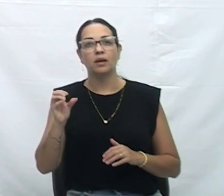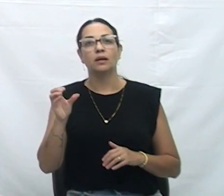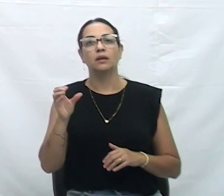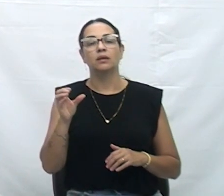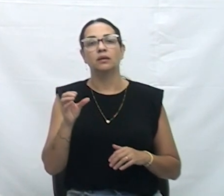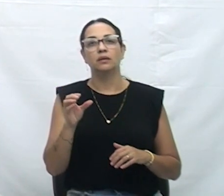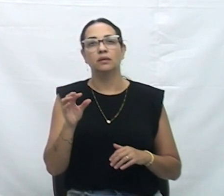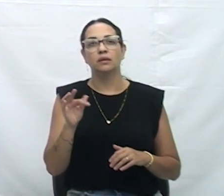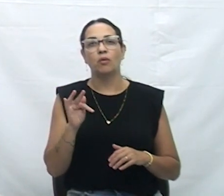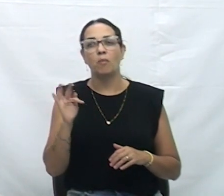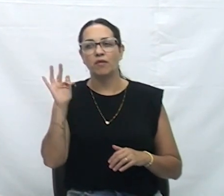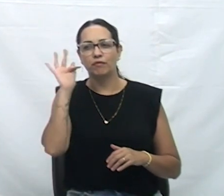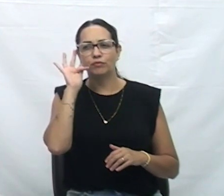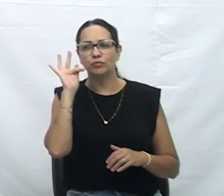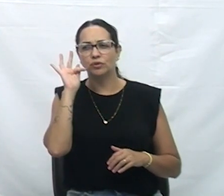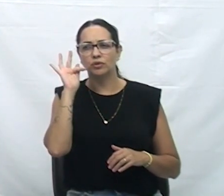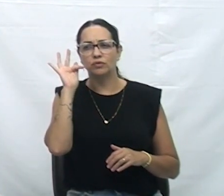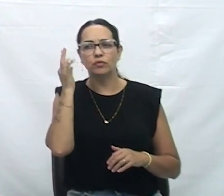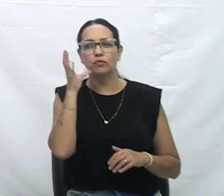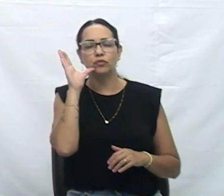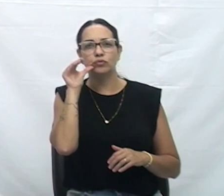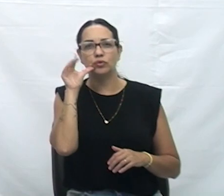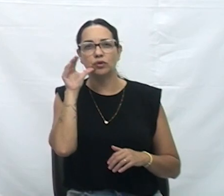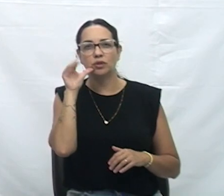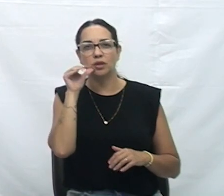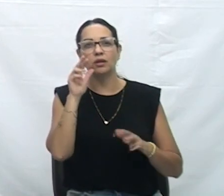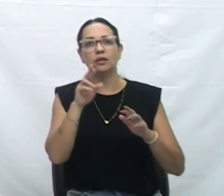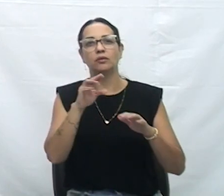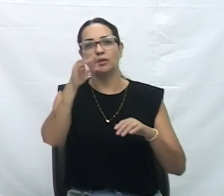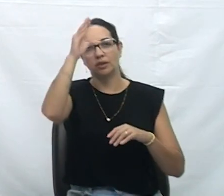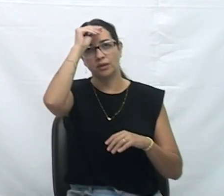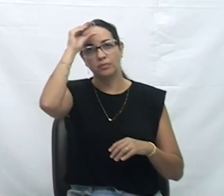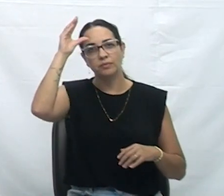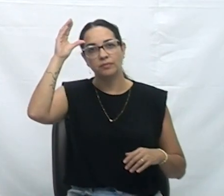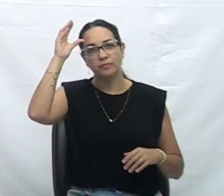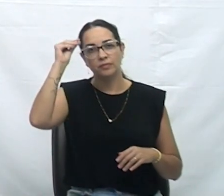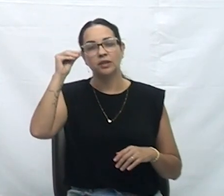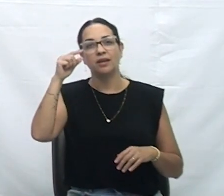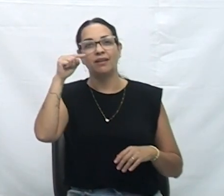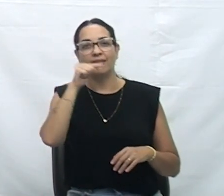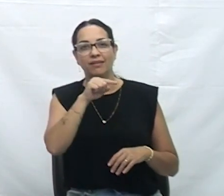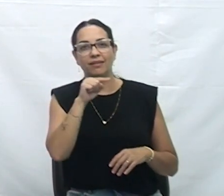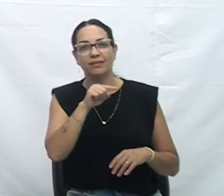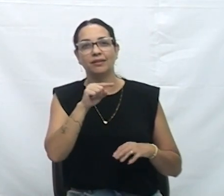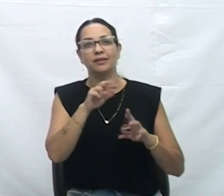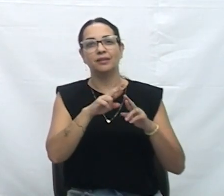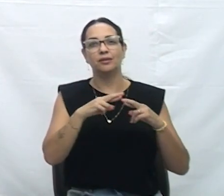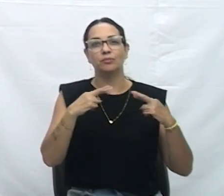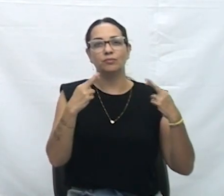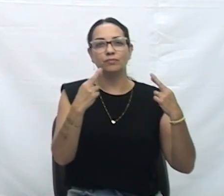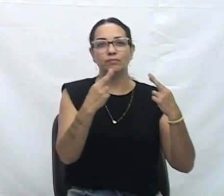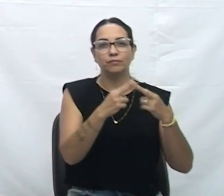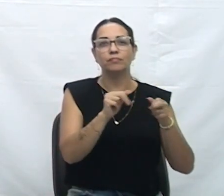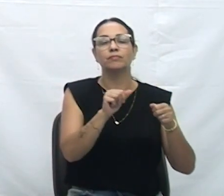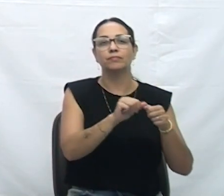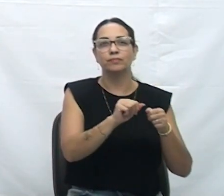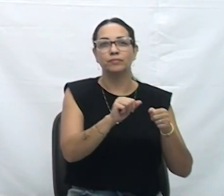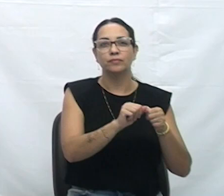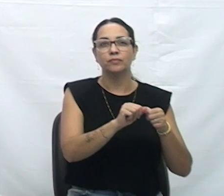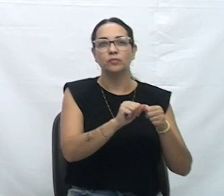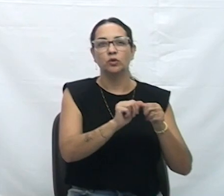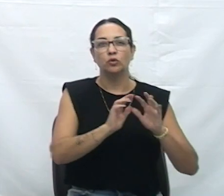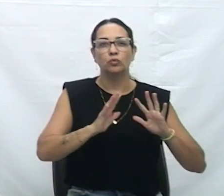prefeitura, que ela fez toda a reunião com todos os outros funcionários de todas as secretarias, porque esse título, na verdade, eles tiveram que